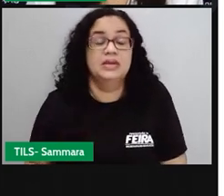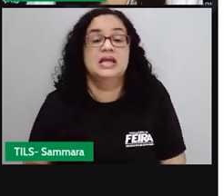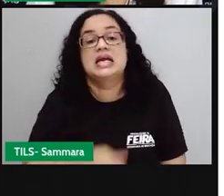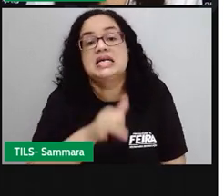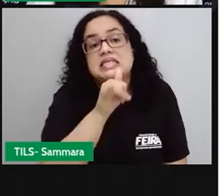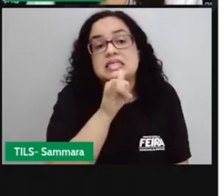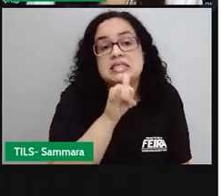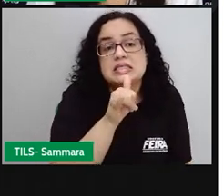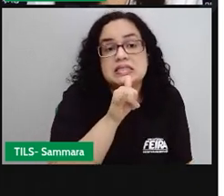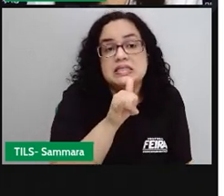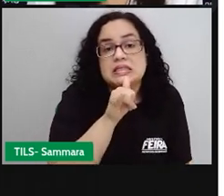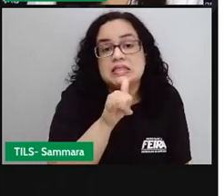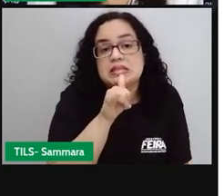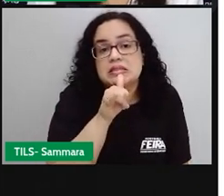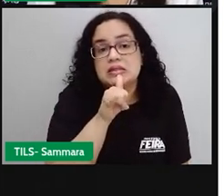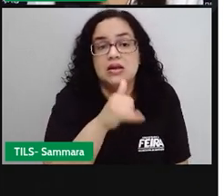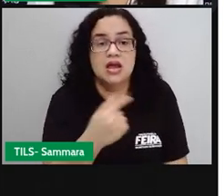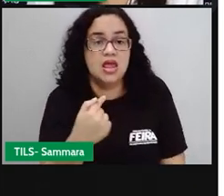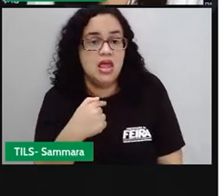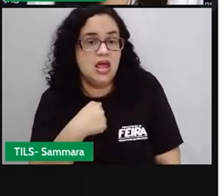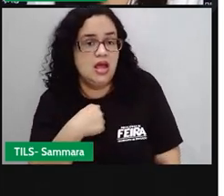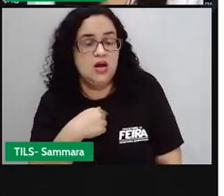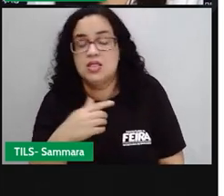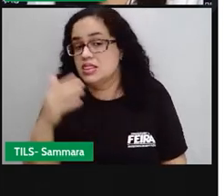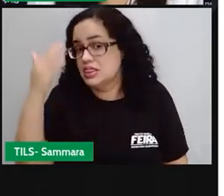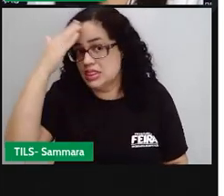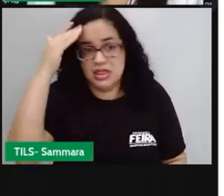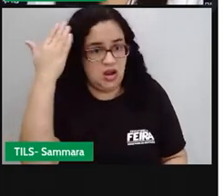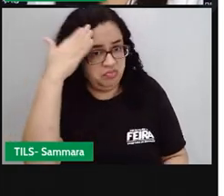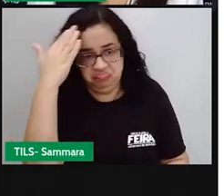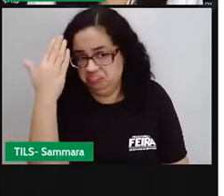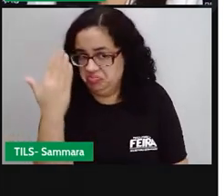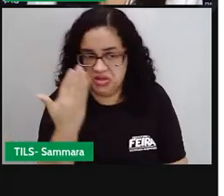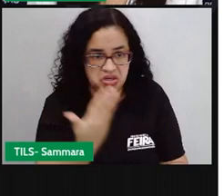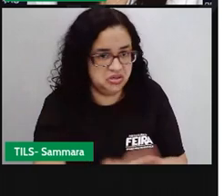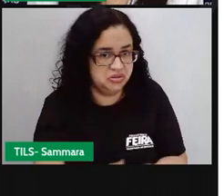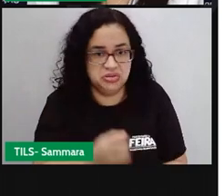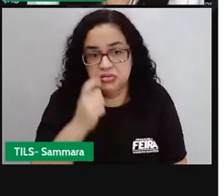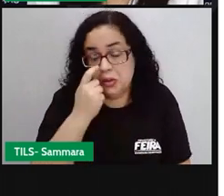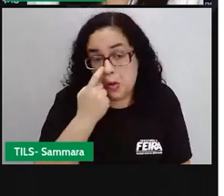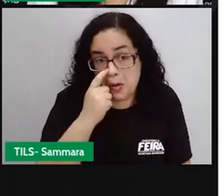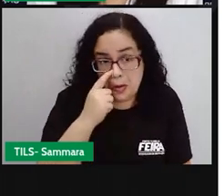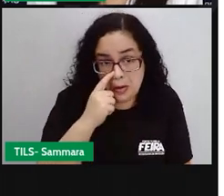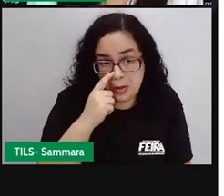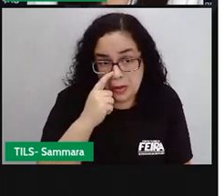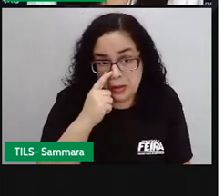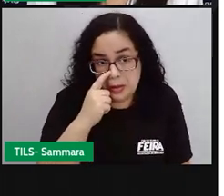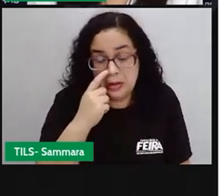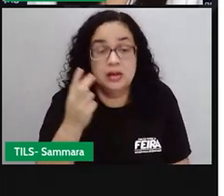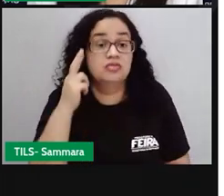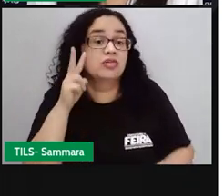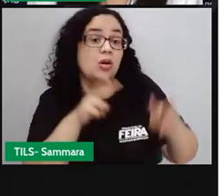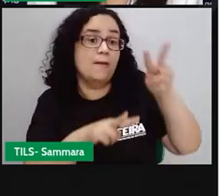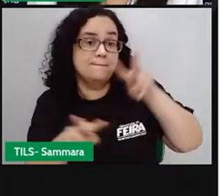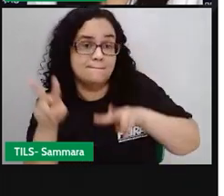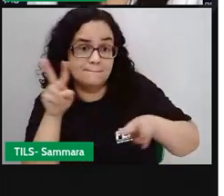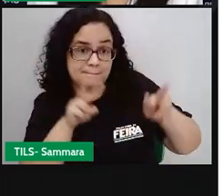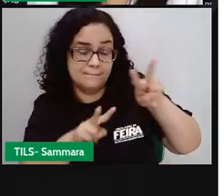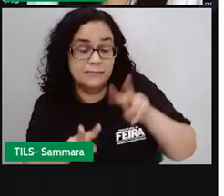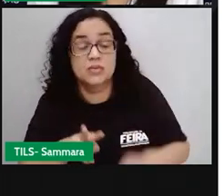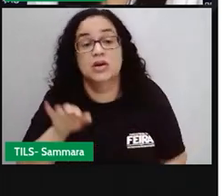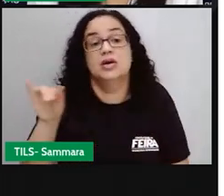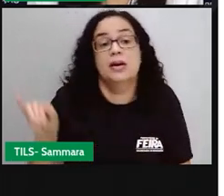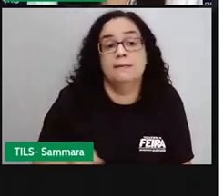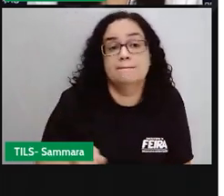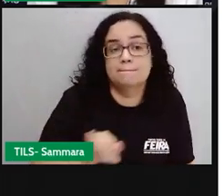Exemplo aí do imperativo negativo, não acredite em bruxas. Então, a gente observa aí que é